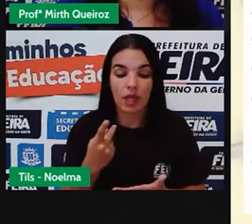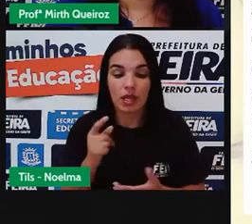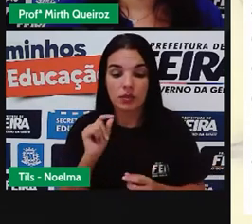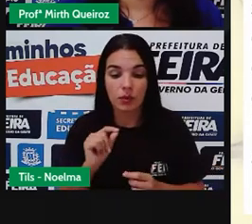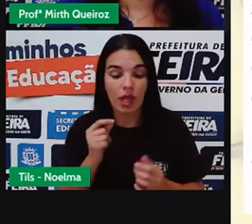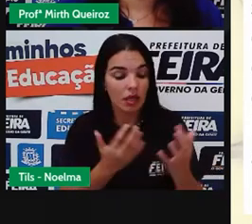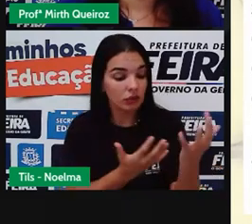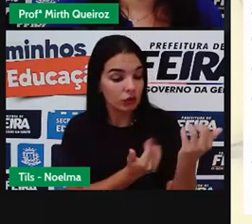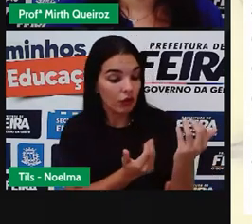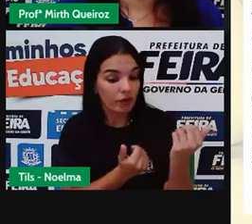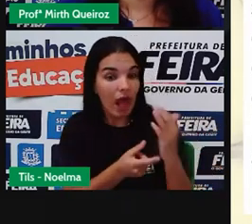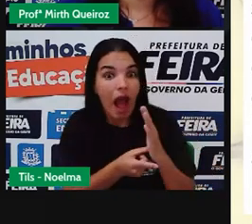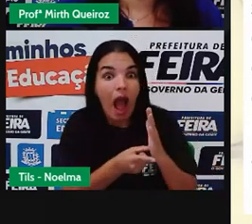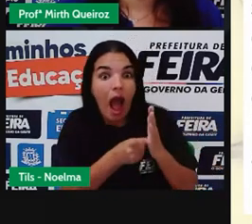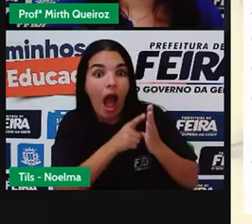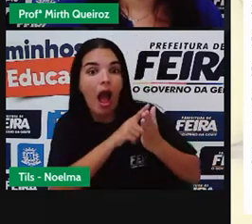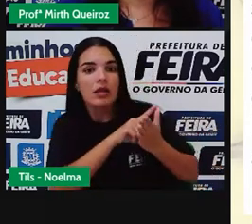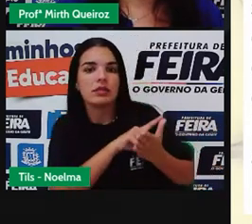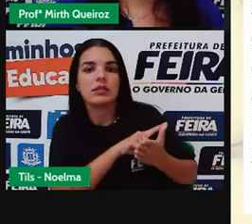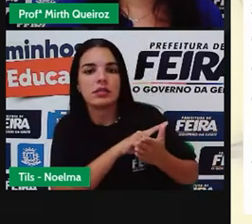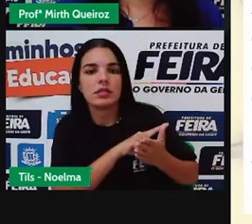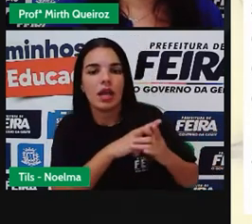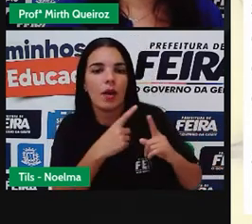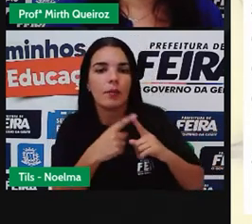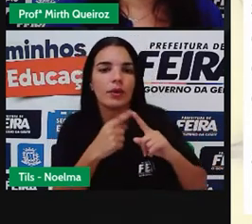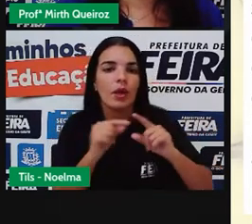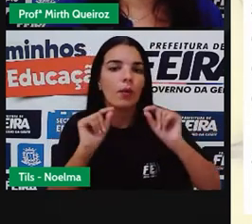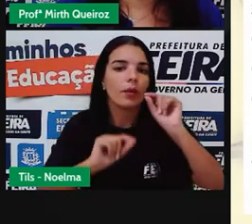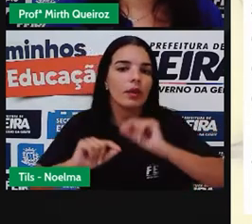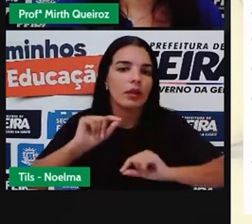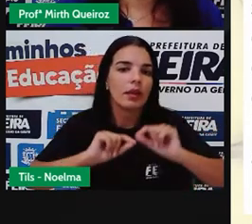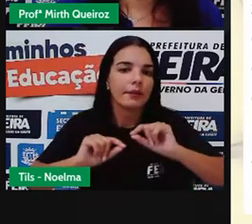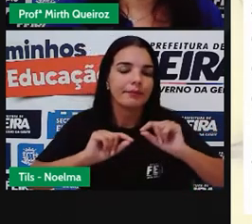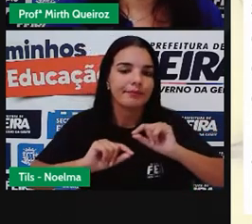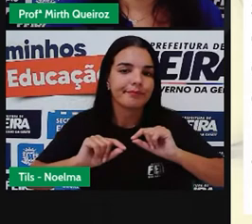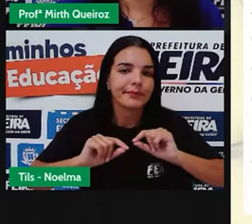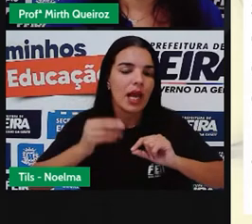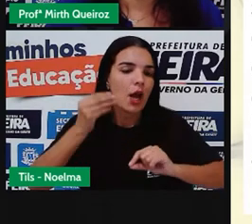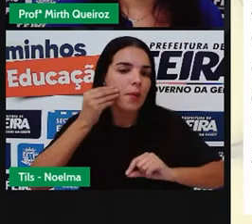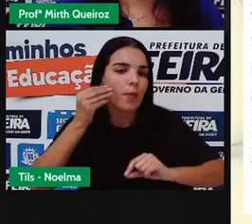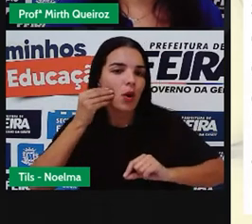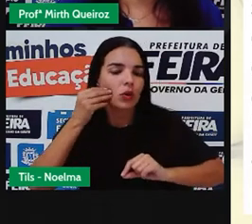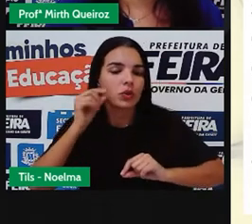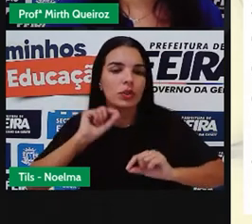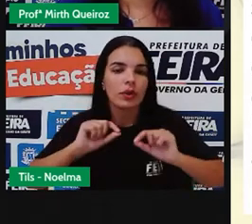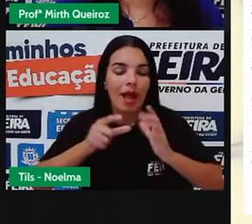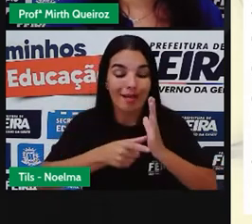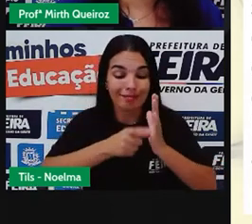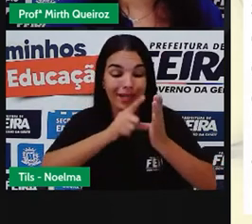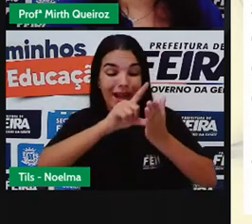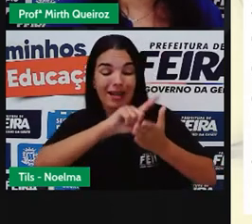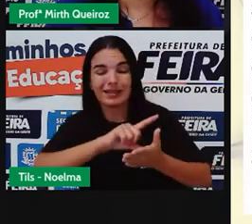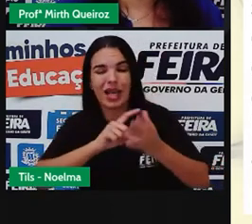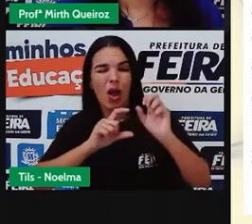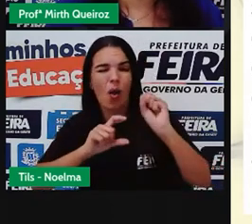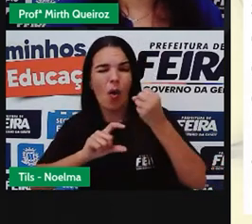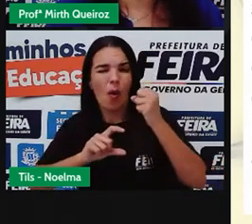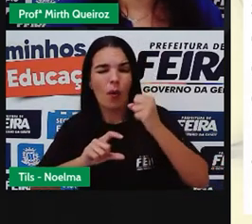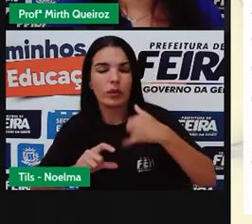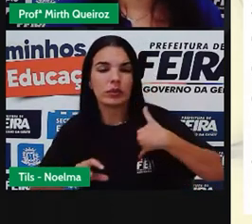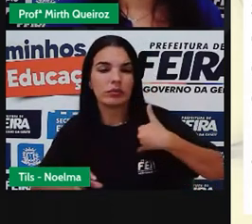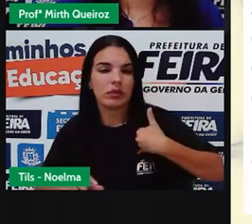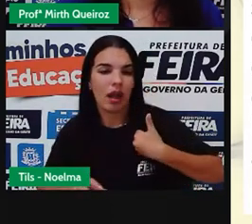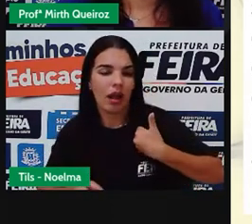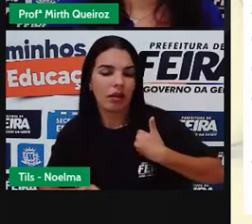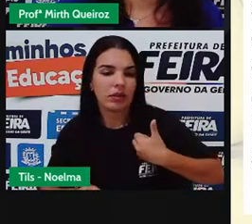precoce, ela é caracterizada pelo surgimento das características sexuais secundárias antes dos oito anos de idade em